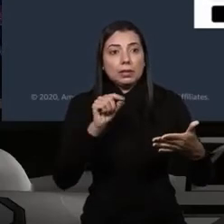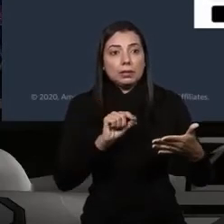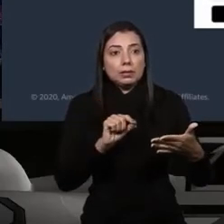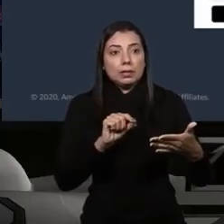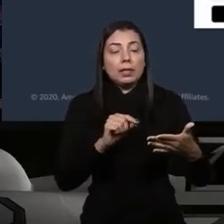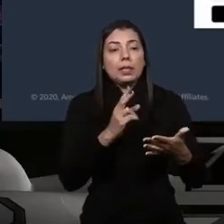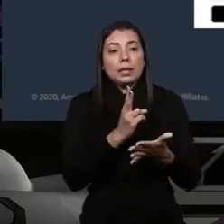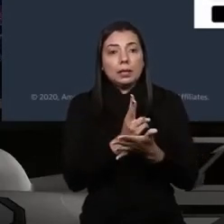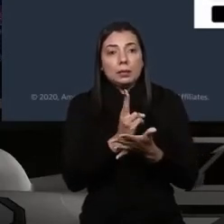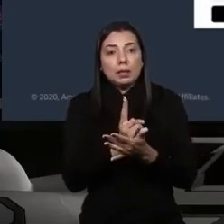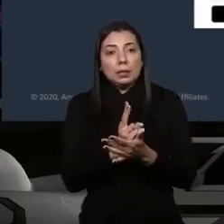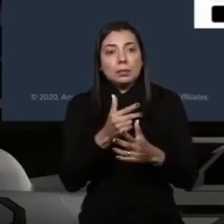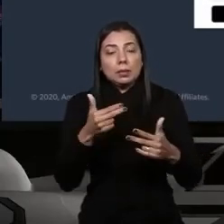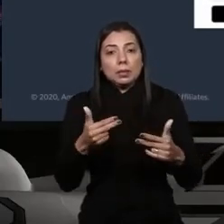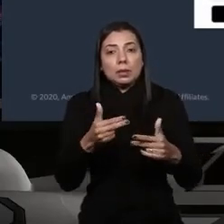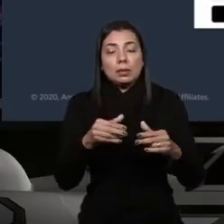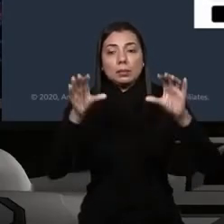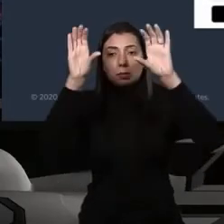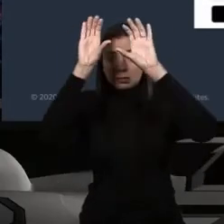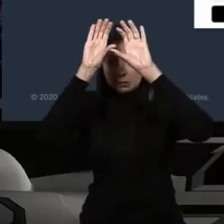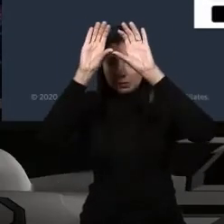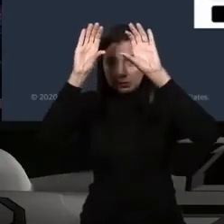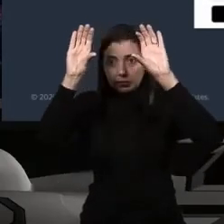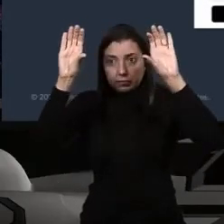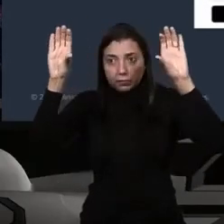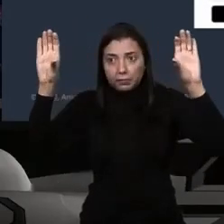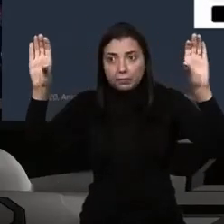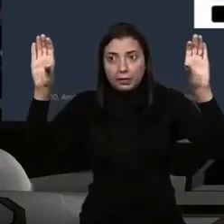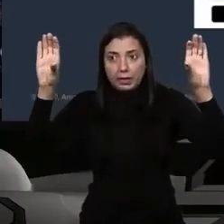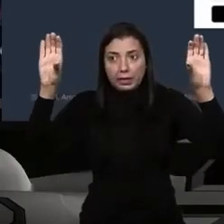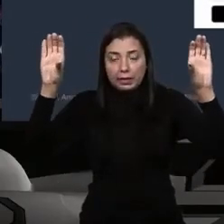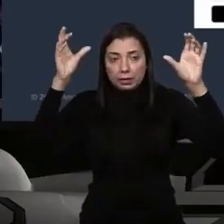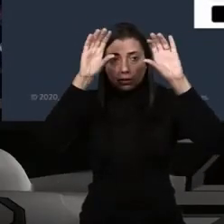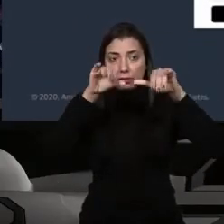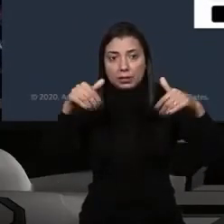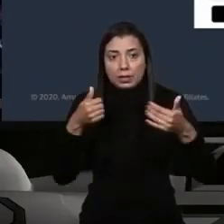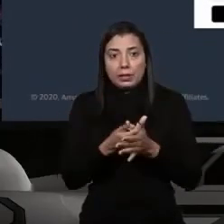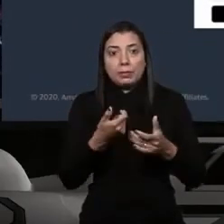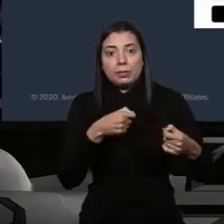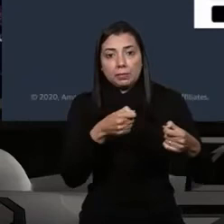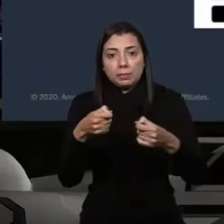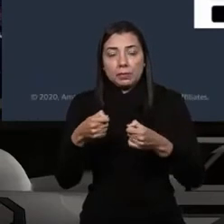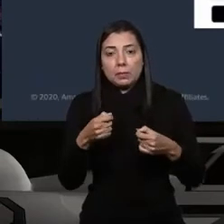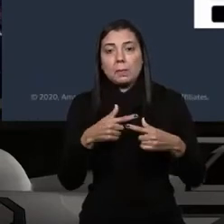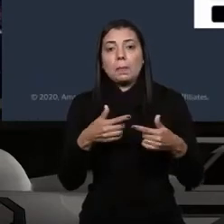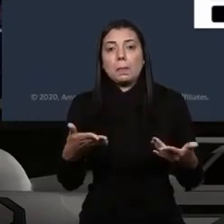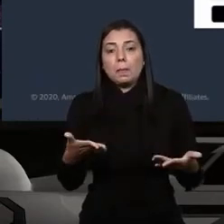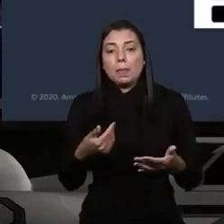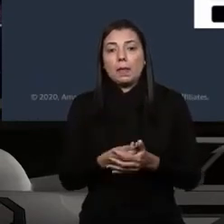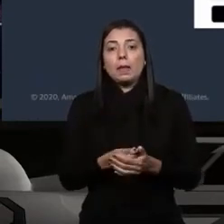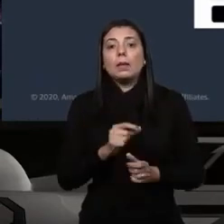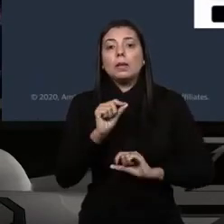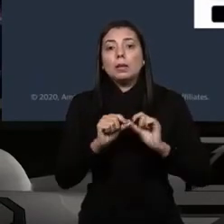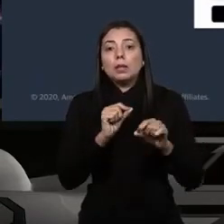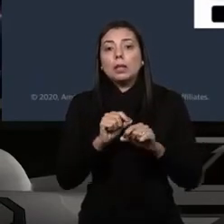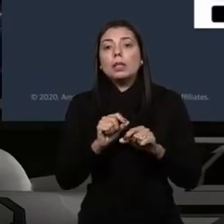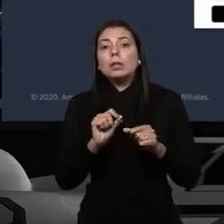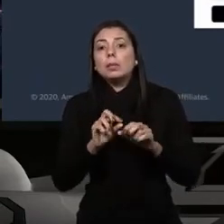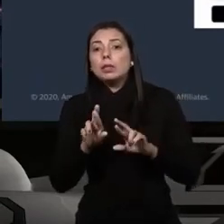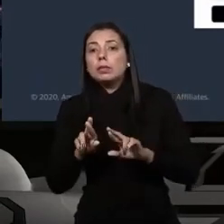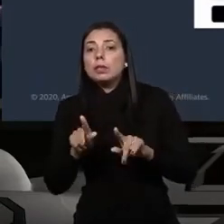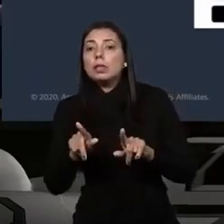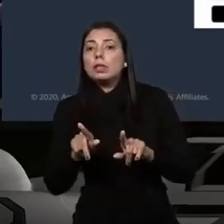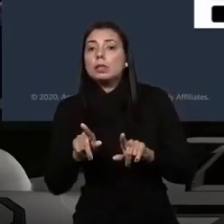A mesma coisa para a nuvem. Então, preciso de um produto de inteligência artificial, uma máquina de inferência.